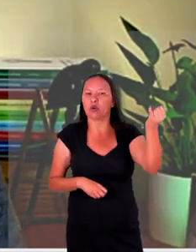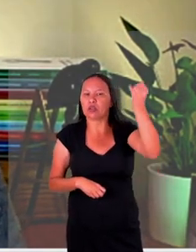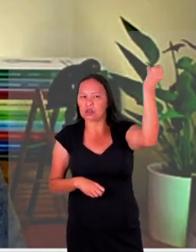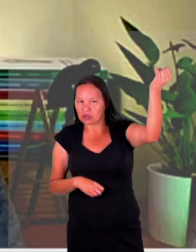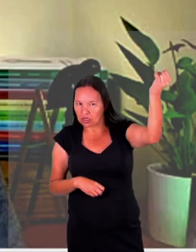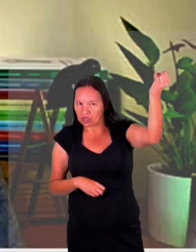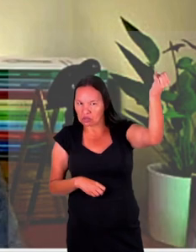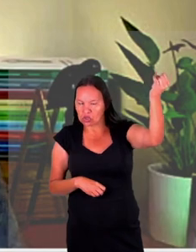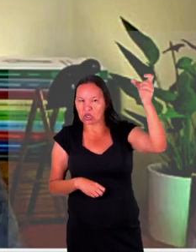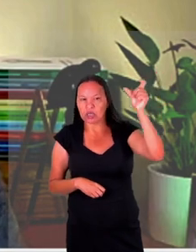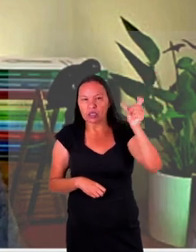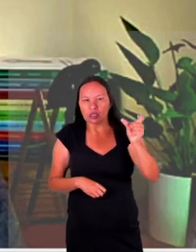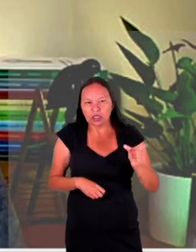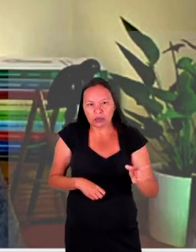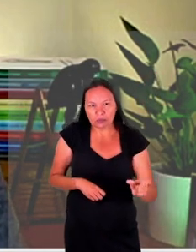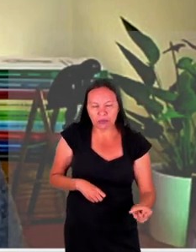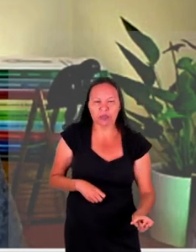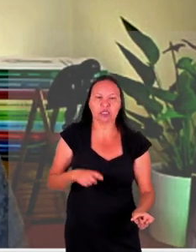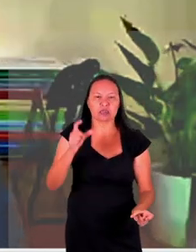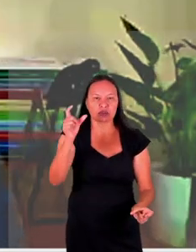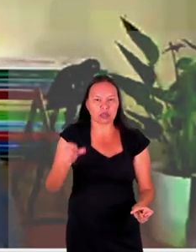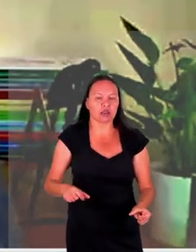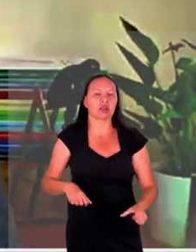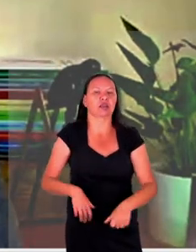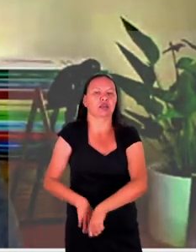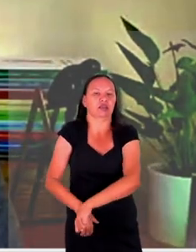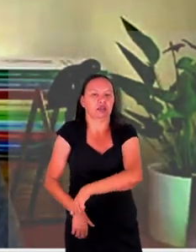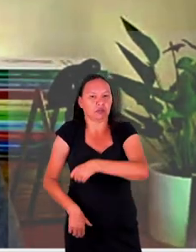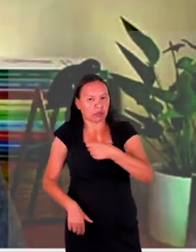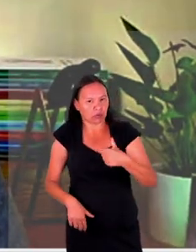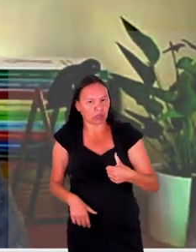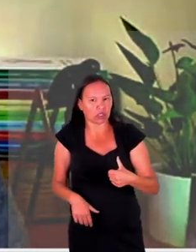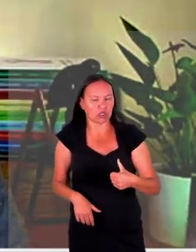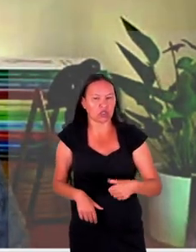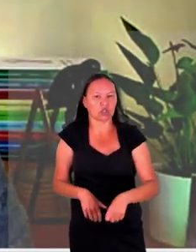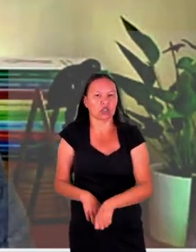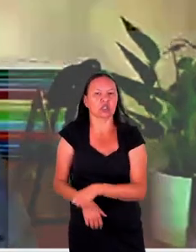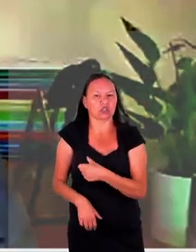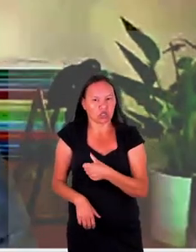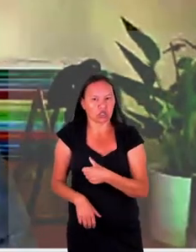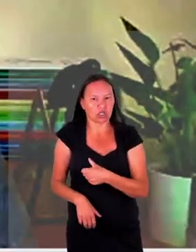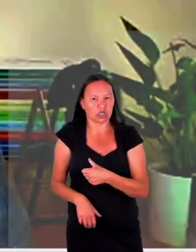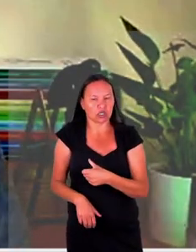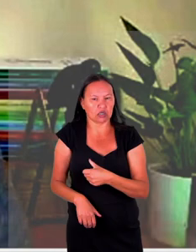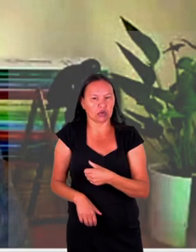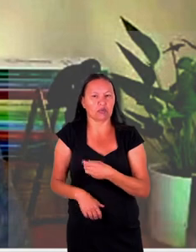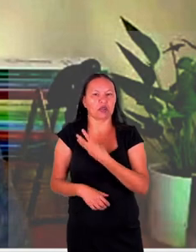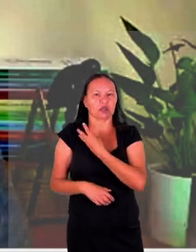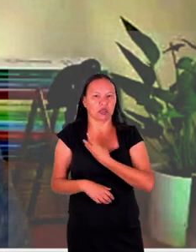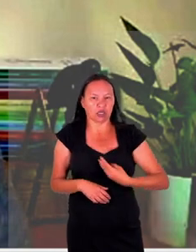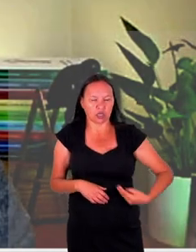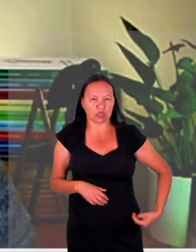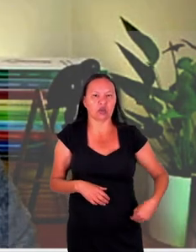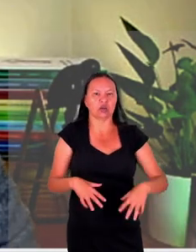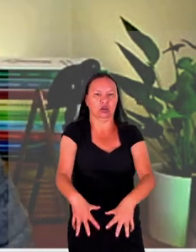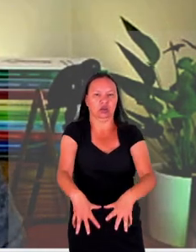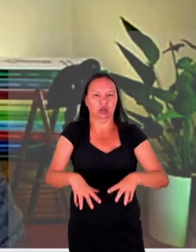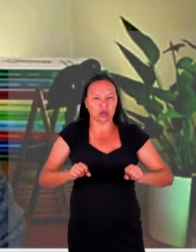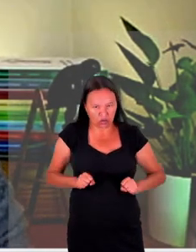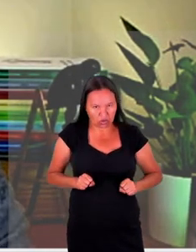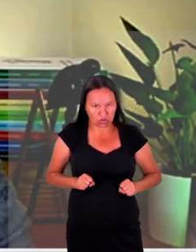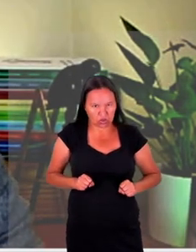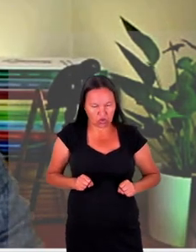seus nacionais que cometam crimes de jurisdição desse tribunal então se por acaso exista um brasileiro